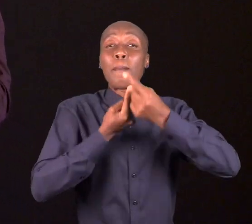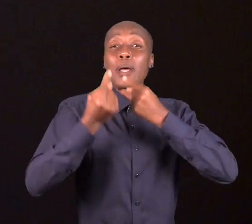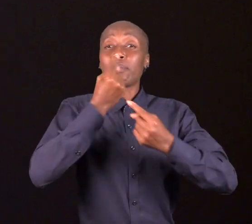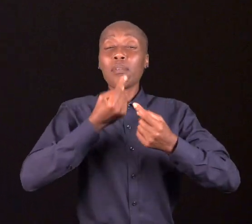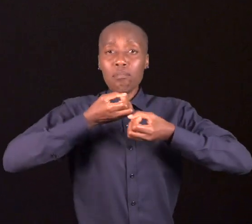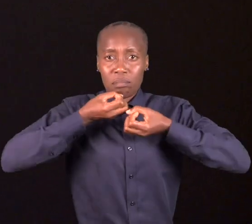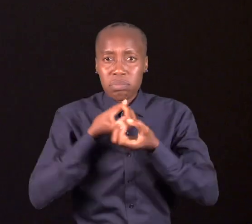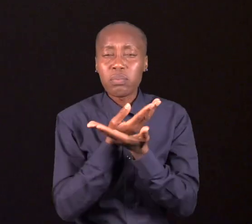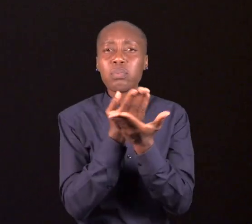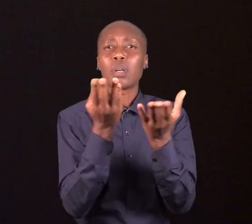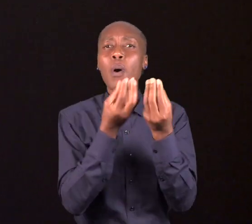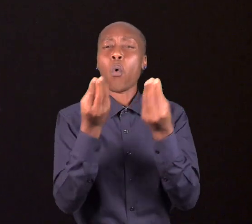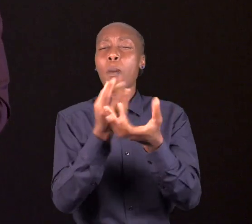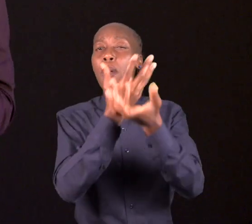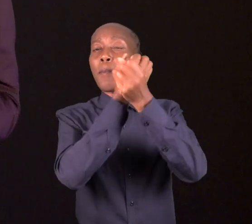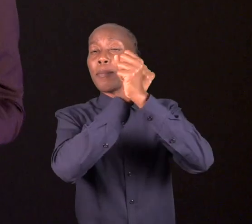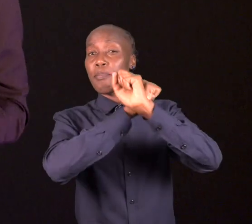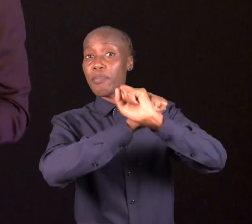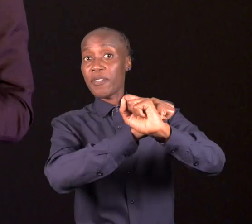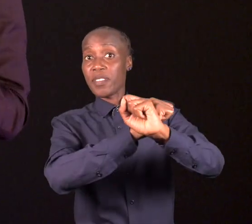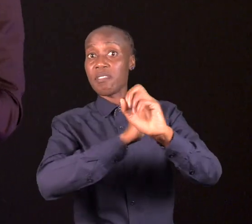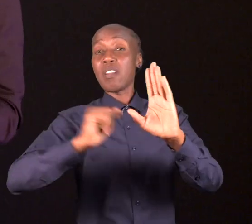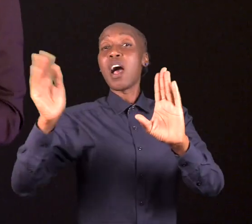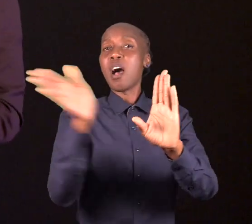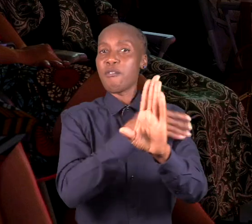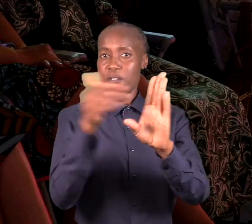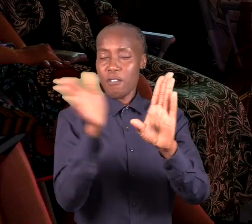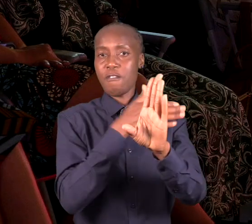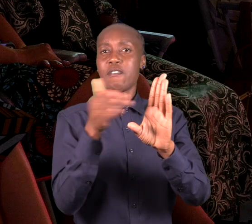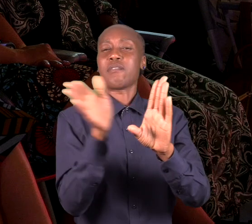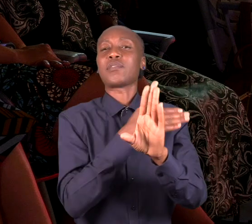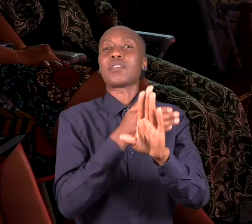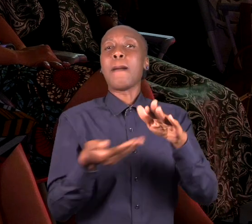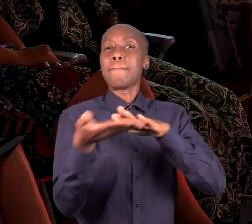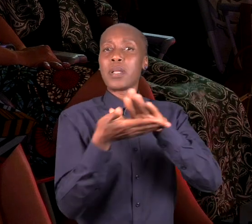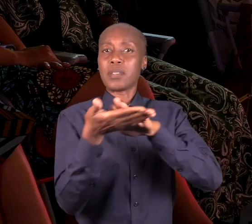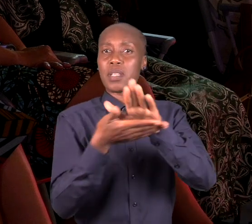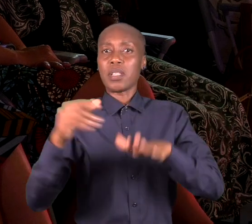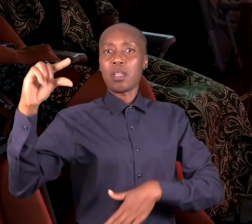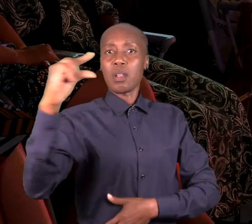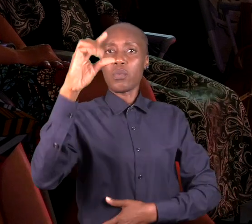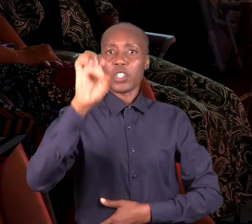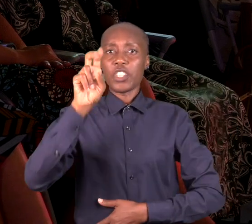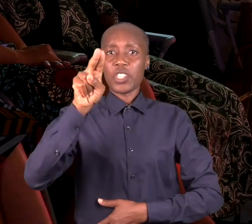e informar sobre as formas de prevenir a violência baseada no gênero.